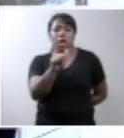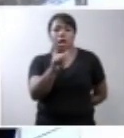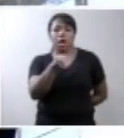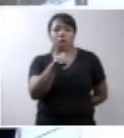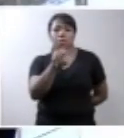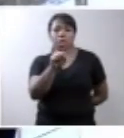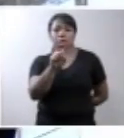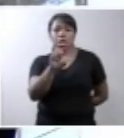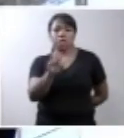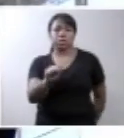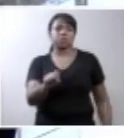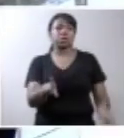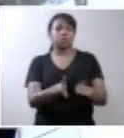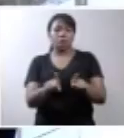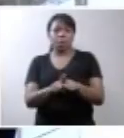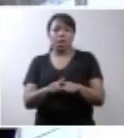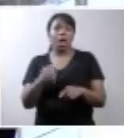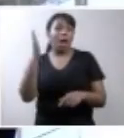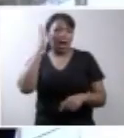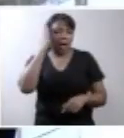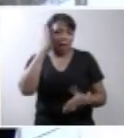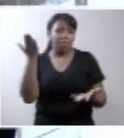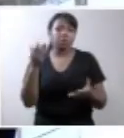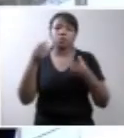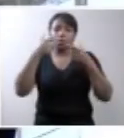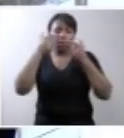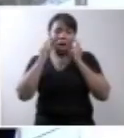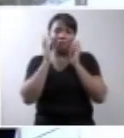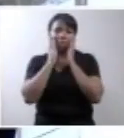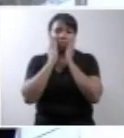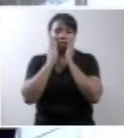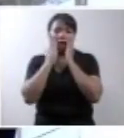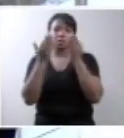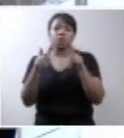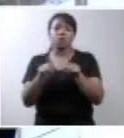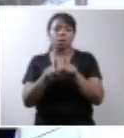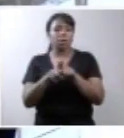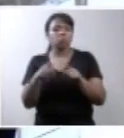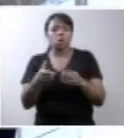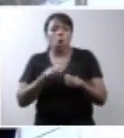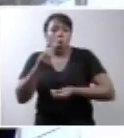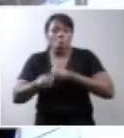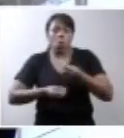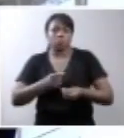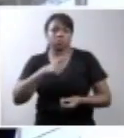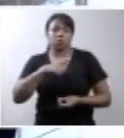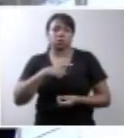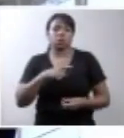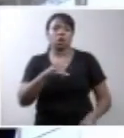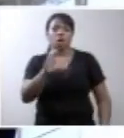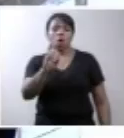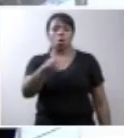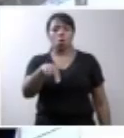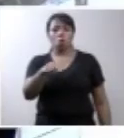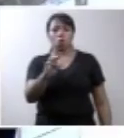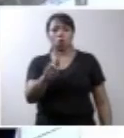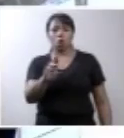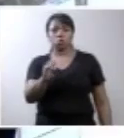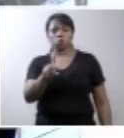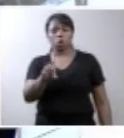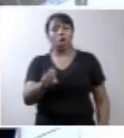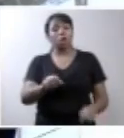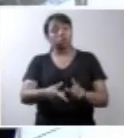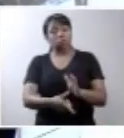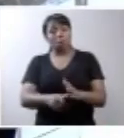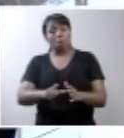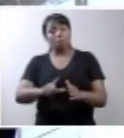pode ser pelo tórax, pode ser pela cabeça, pela face, o que gera um problema realmente incontrolável. Difícil de ser feito, a não ser um parto